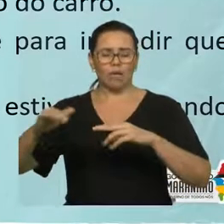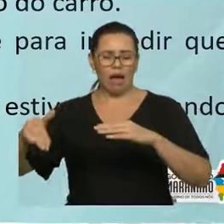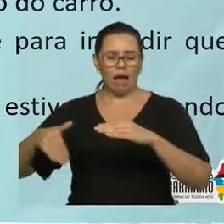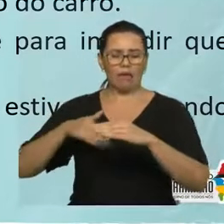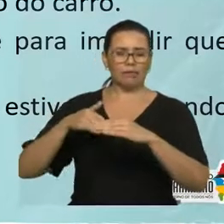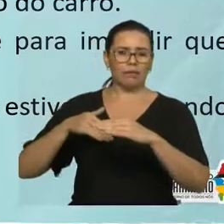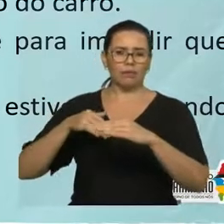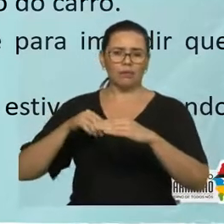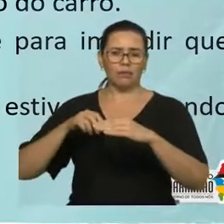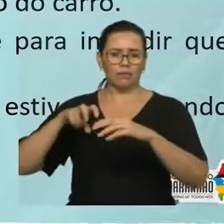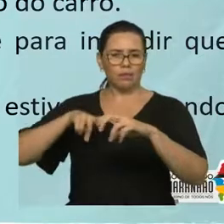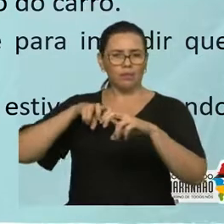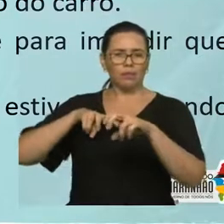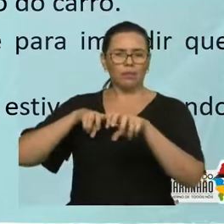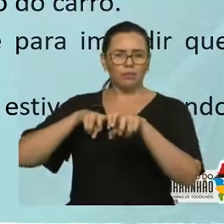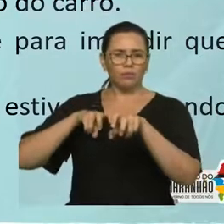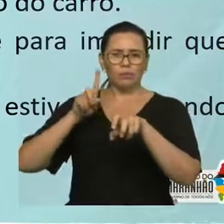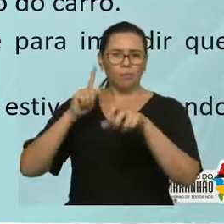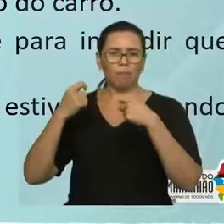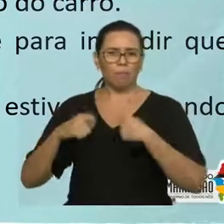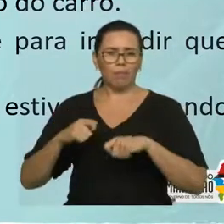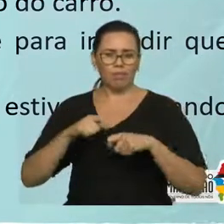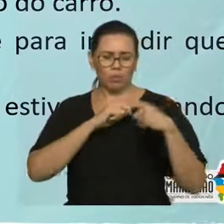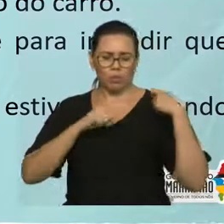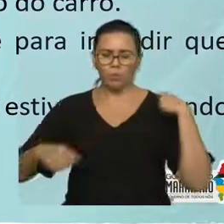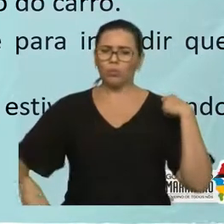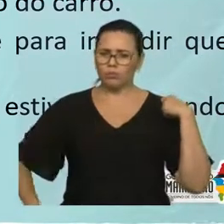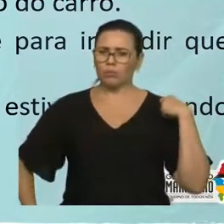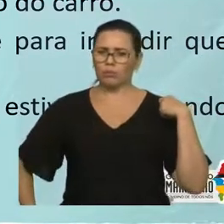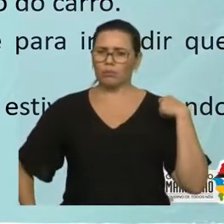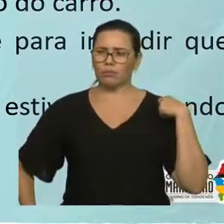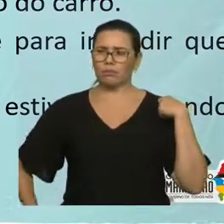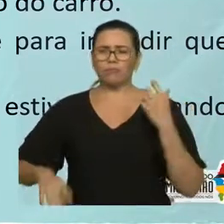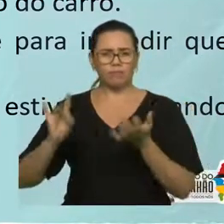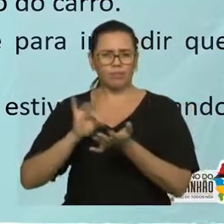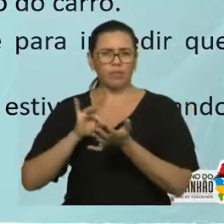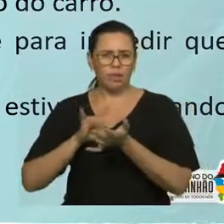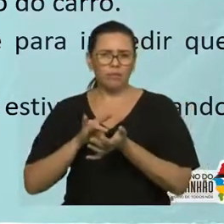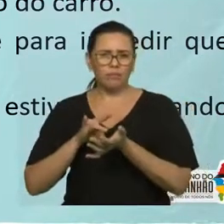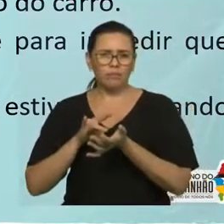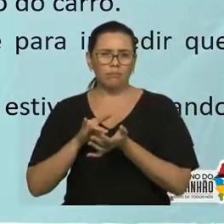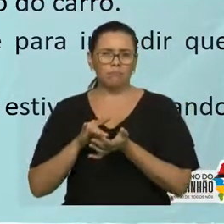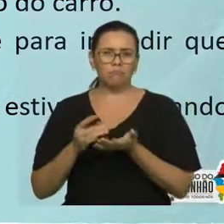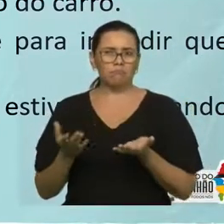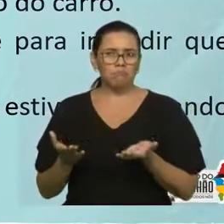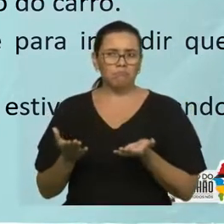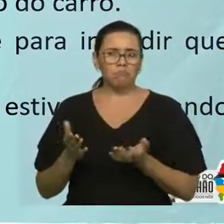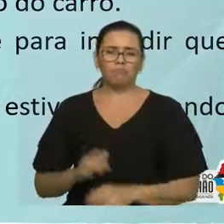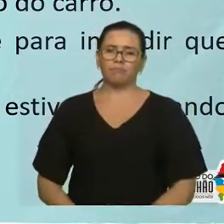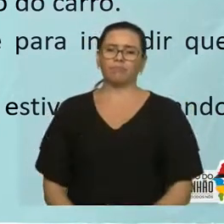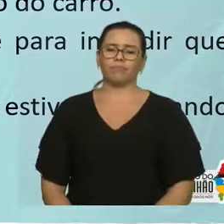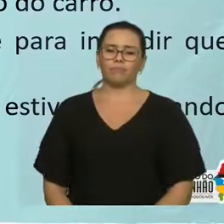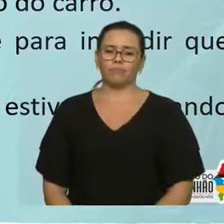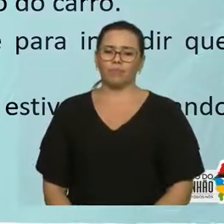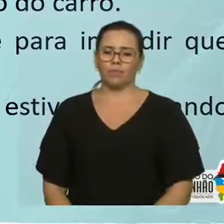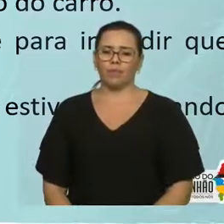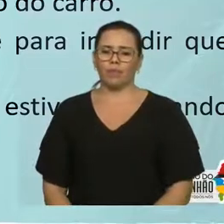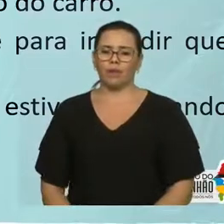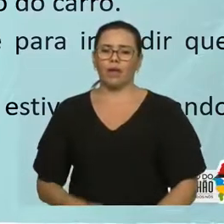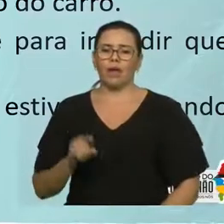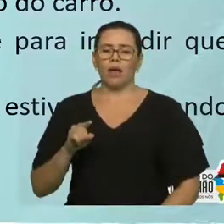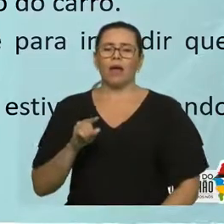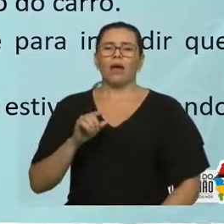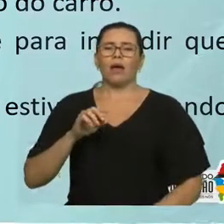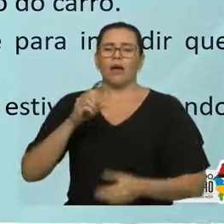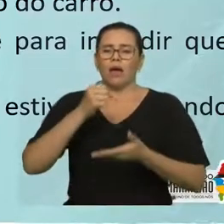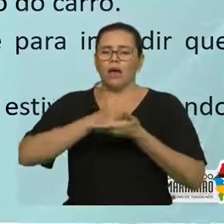segurança. Será que não é necessário? Não precisa usar cinto de segurança quem anda atrás? Em razão da inércia, os passageiros são lançados